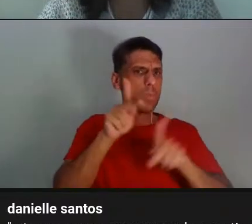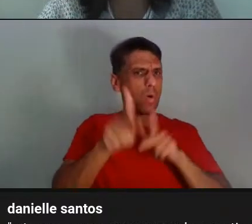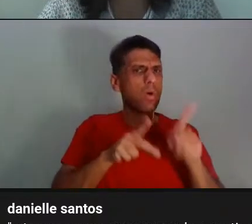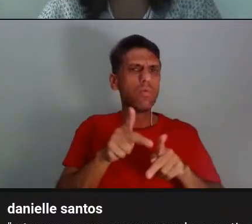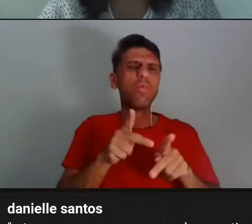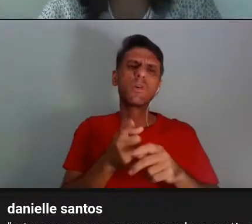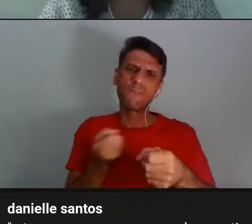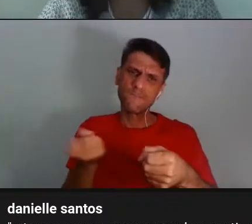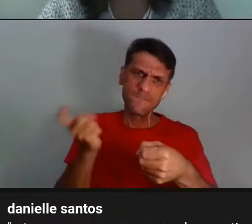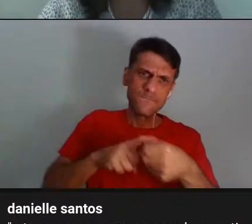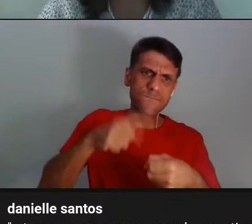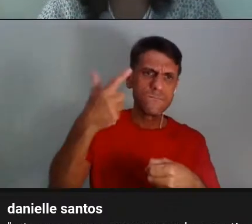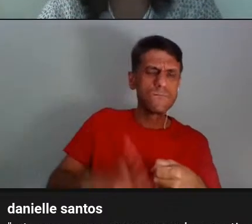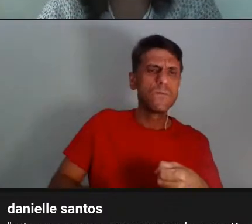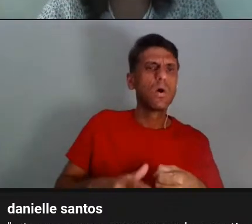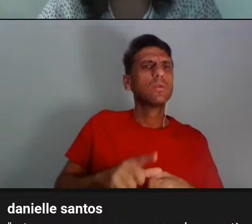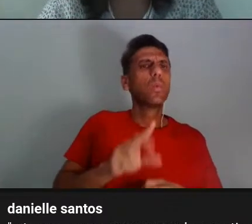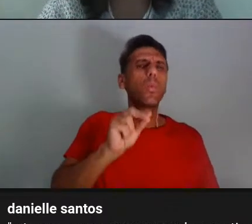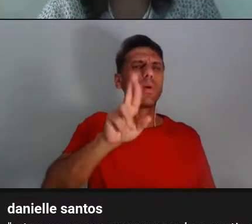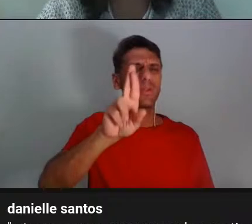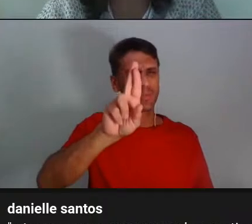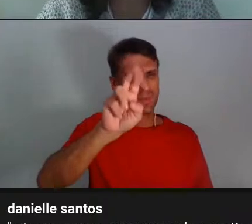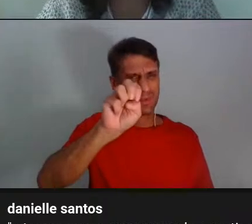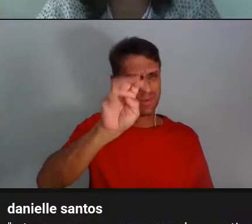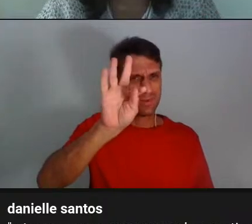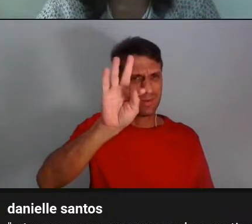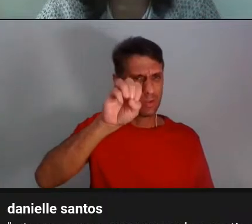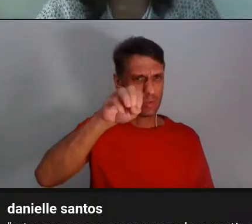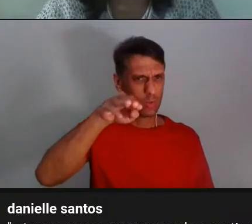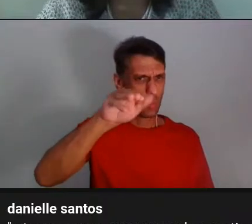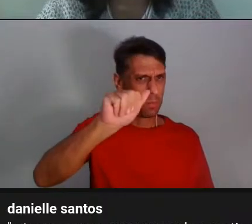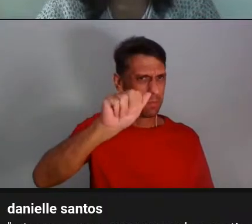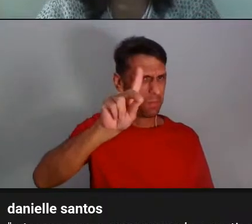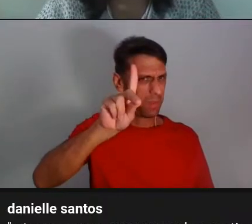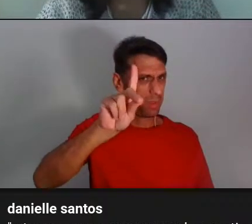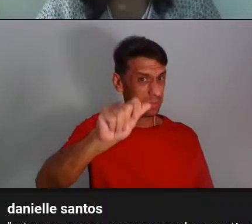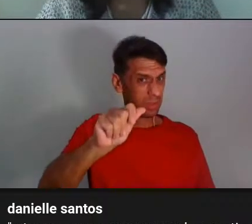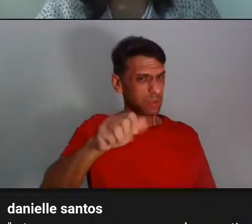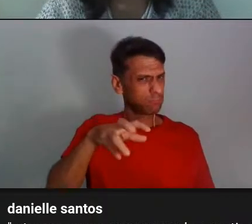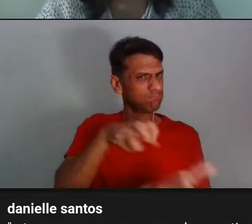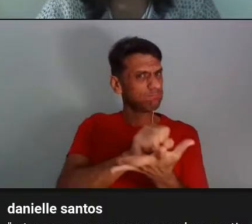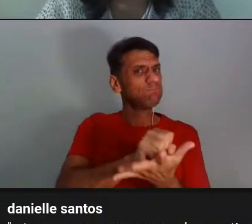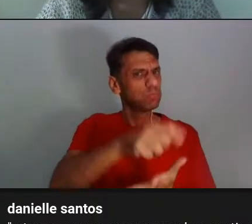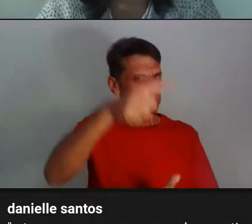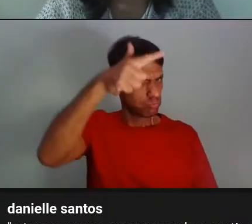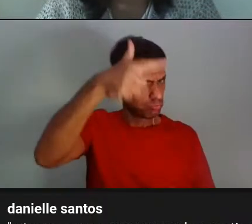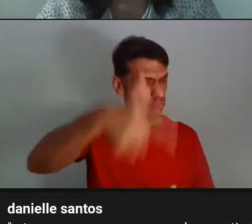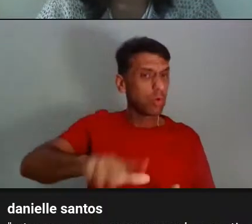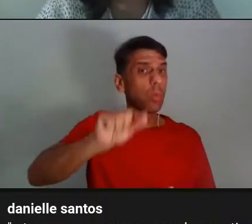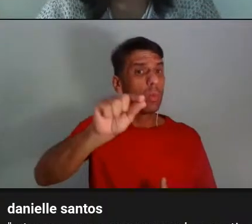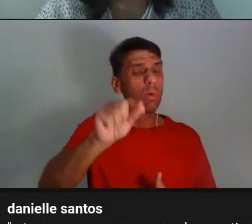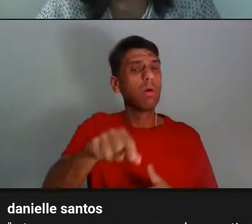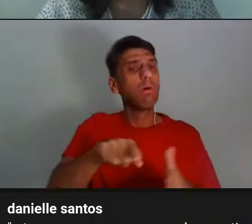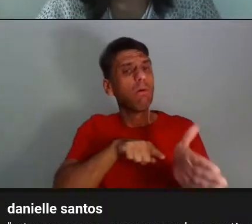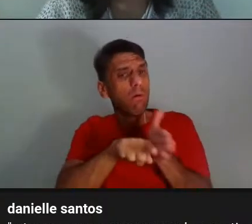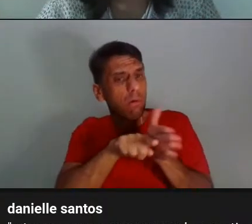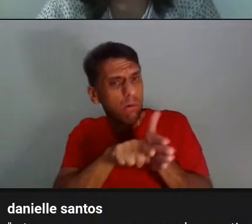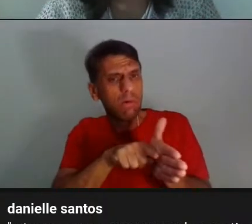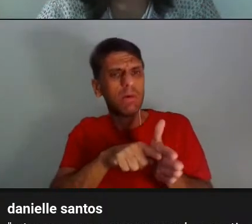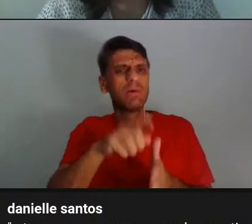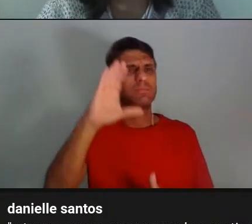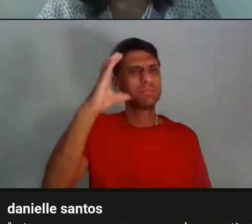se gente puder fazer mais essa retomada, melhor. Mas a gente também pode começar a fazer ciência e pesquisa sem